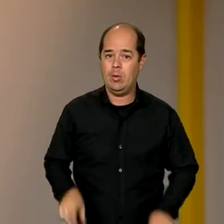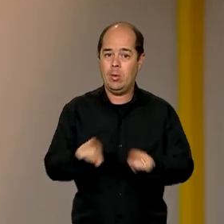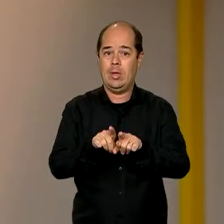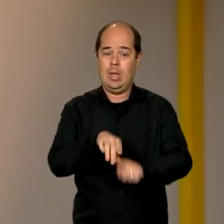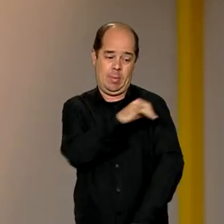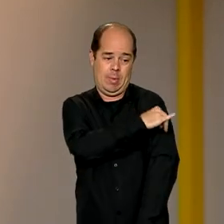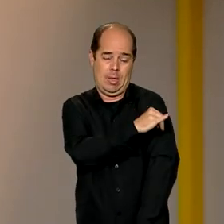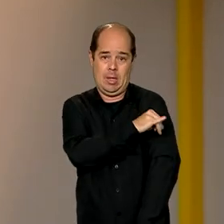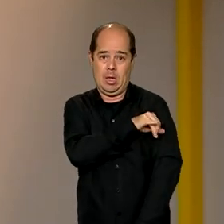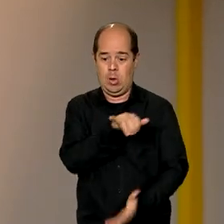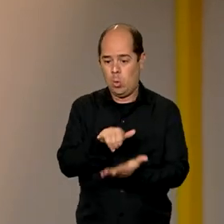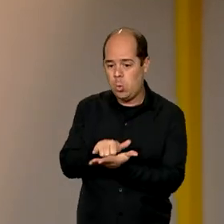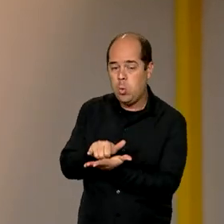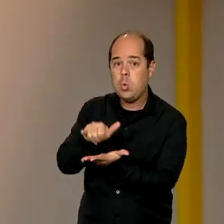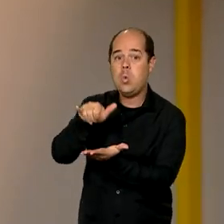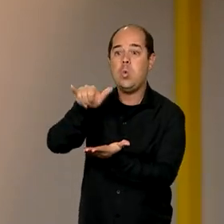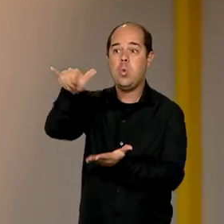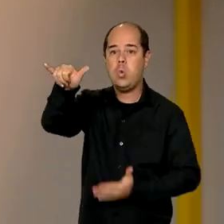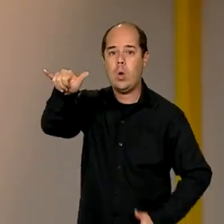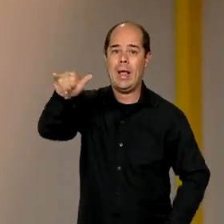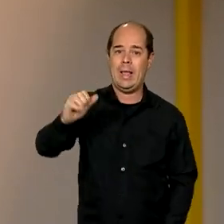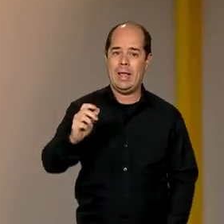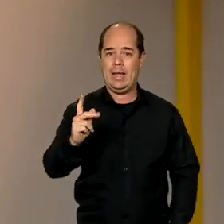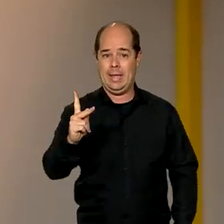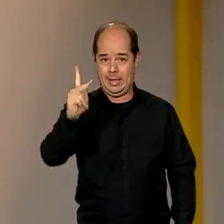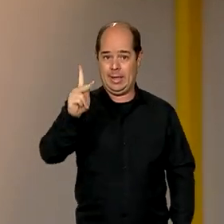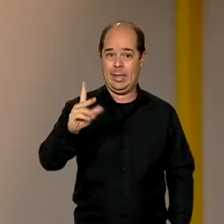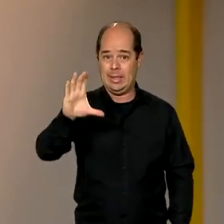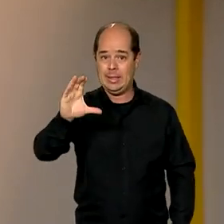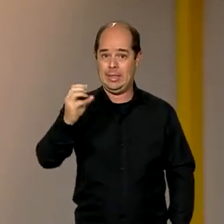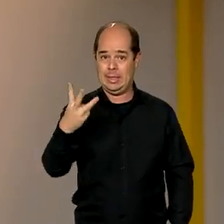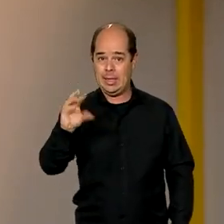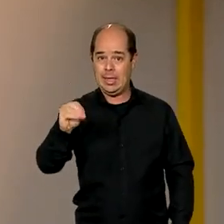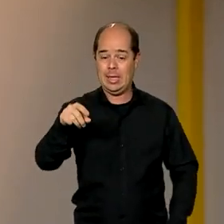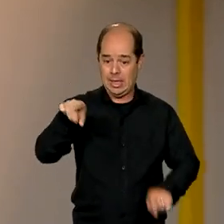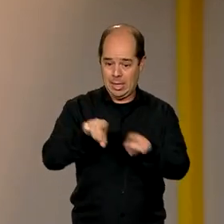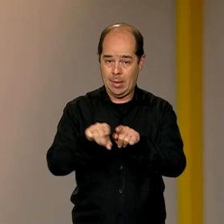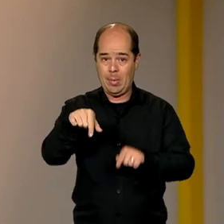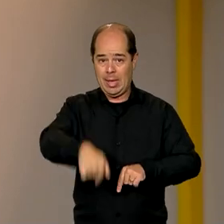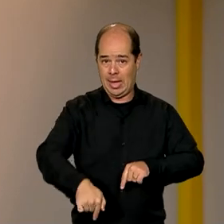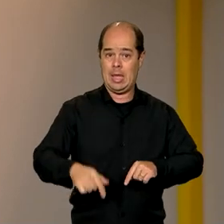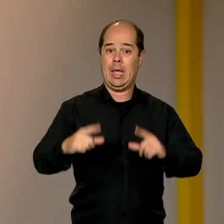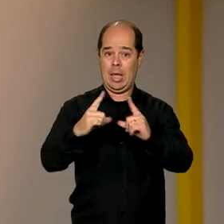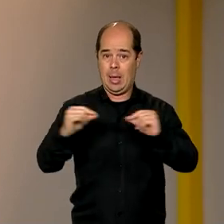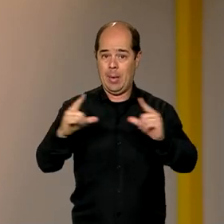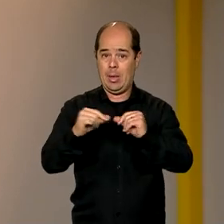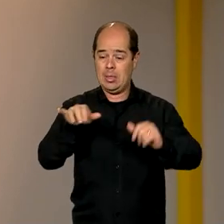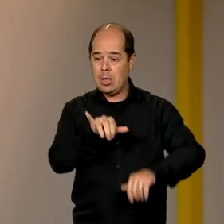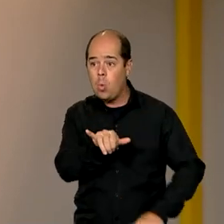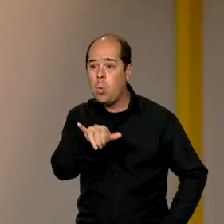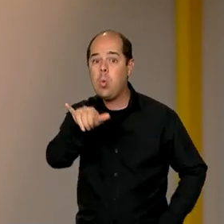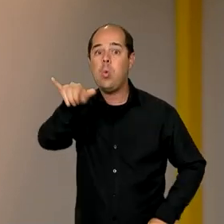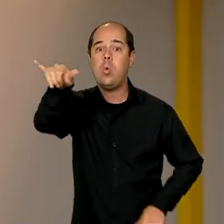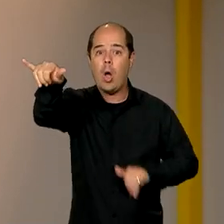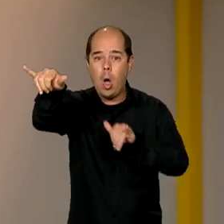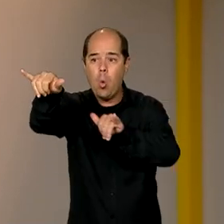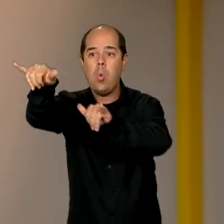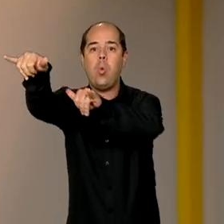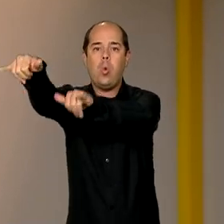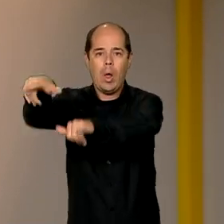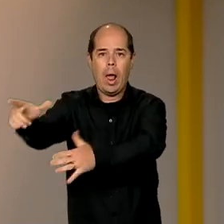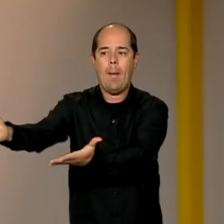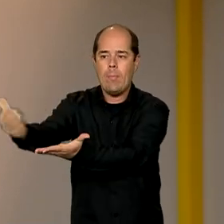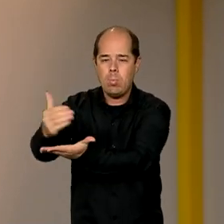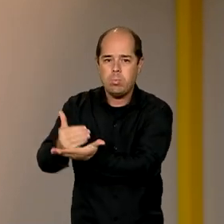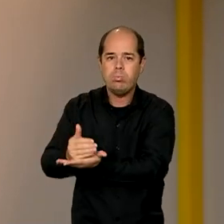Janeiro, um KC-30 e daqui de Brasília, outra aeronave para repatriar brasileiros da área de conflito. A